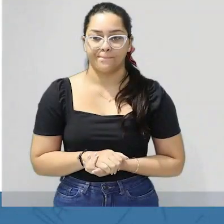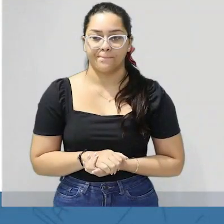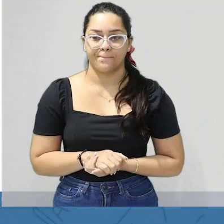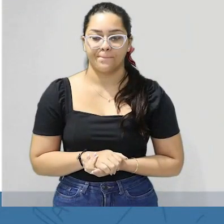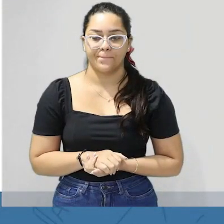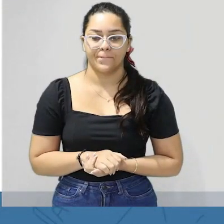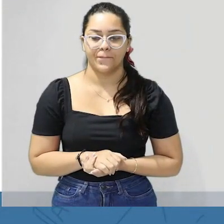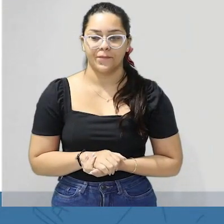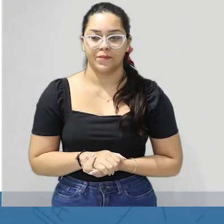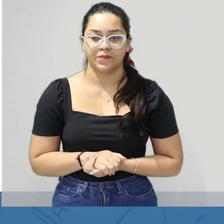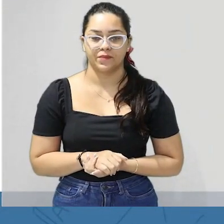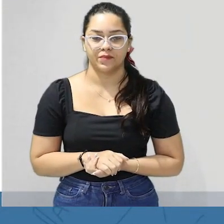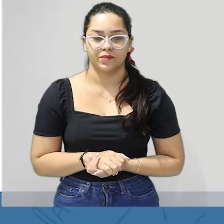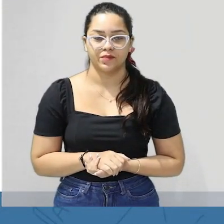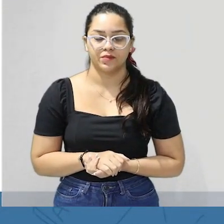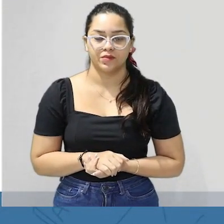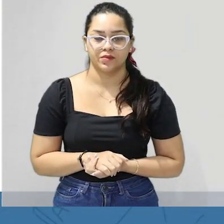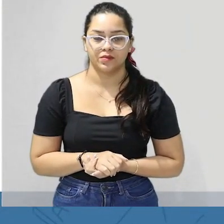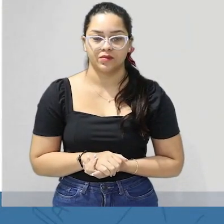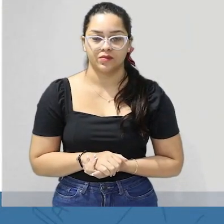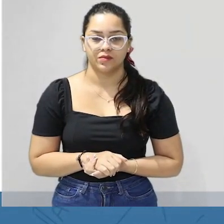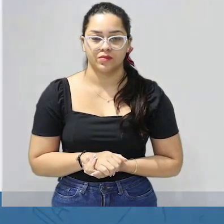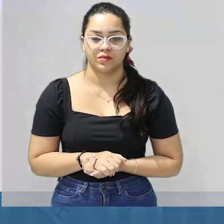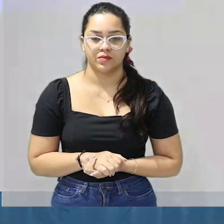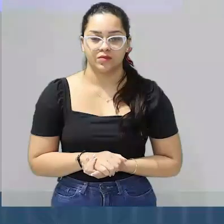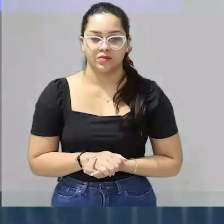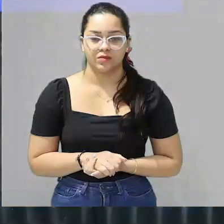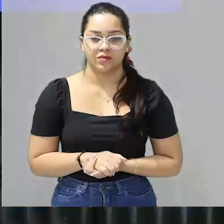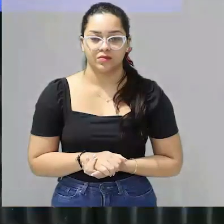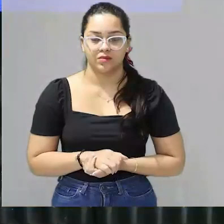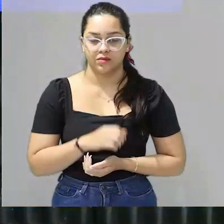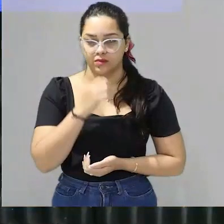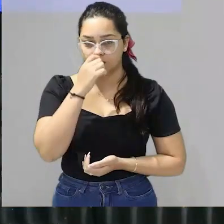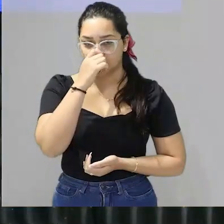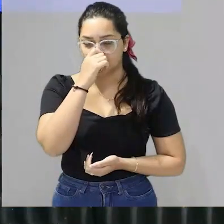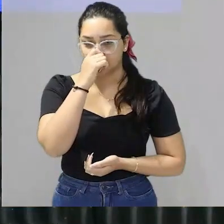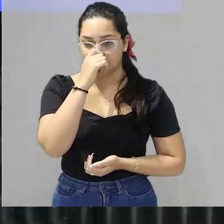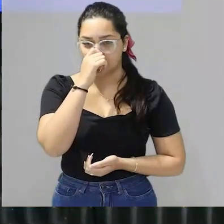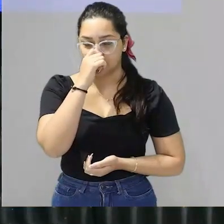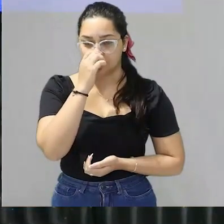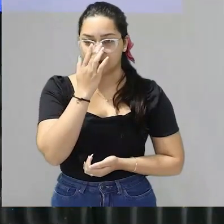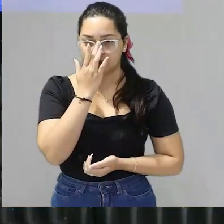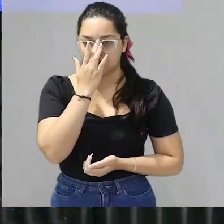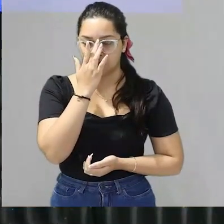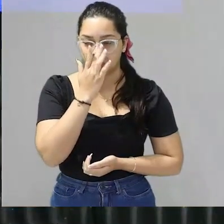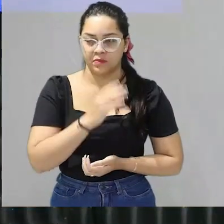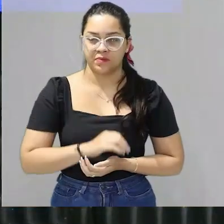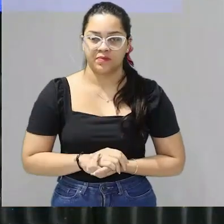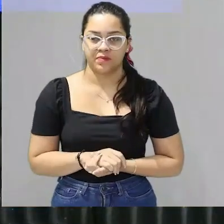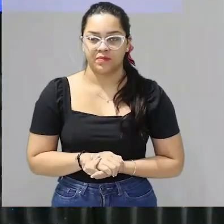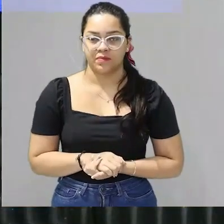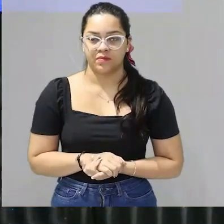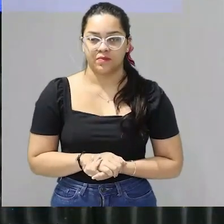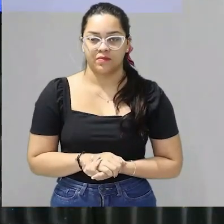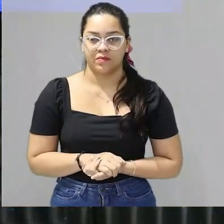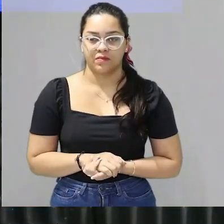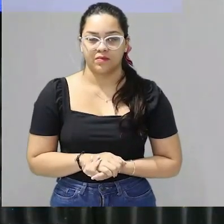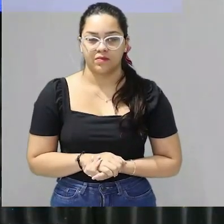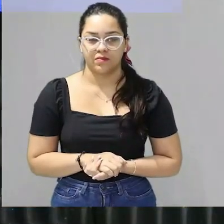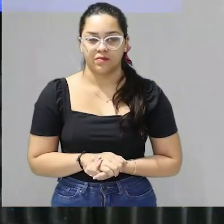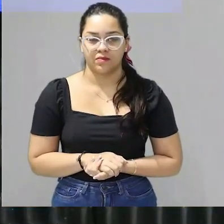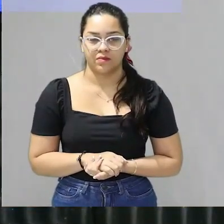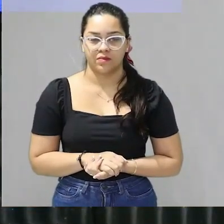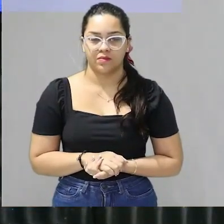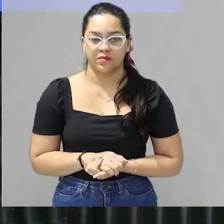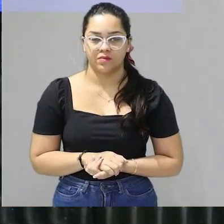históricas ligadas ao tema pergunta retórica entre outras possibilidades isso não basta a tese se